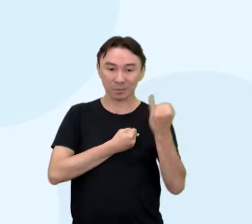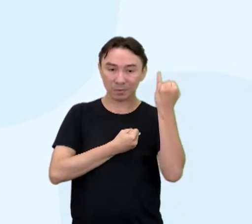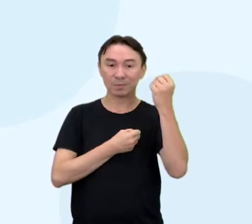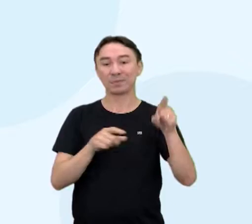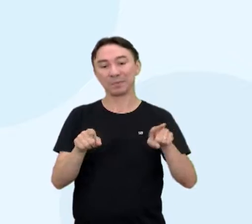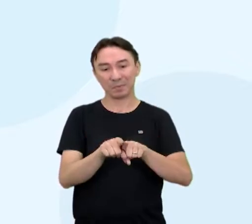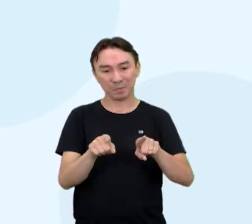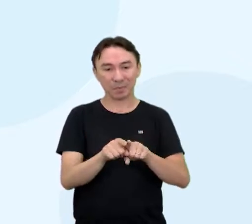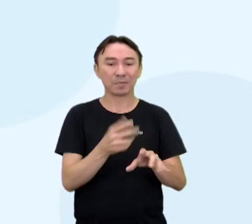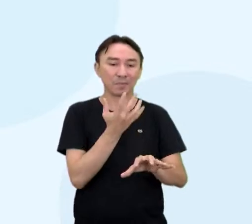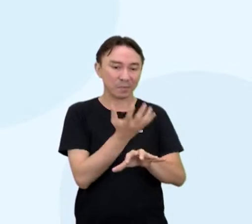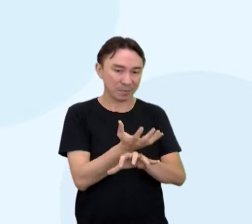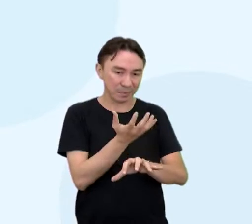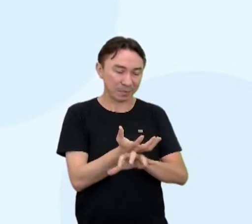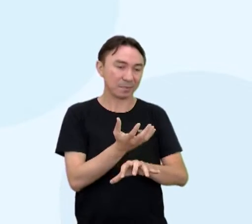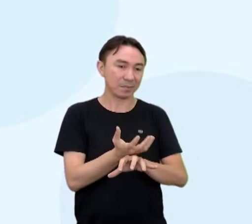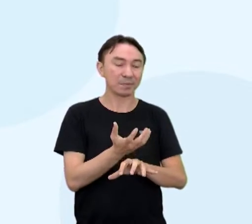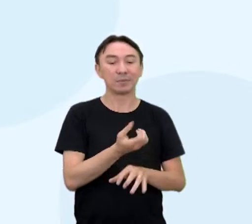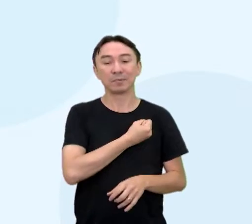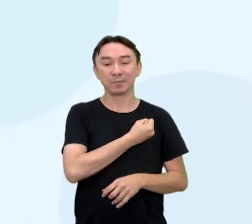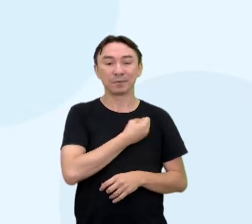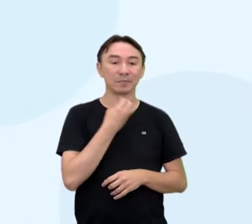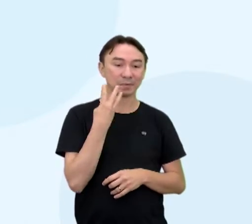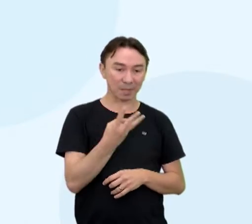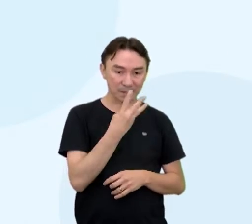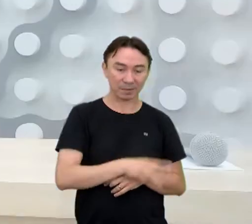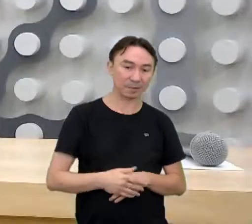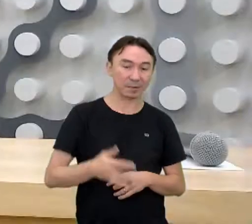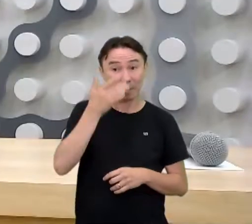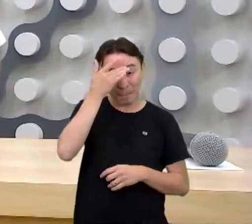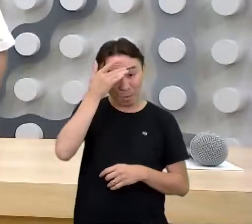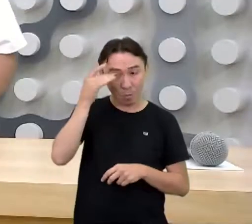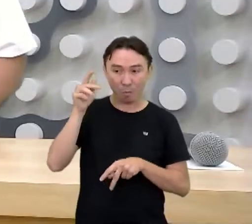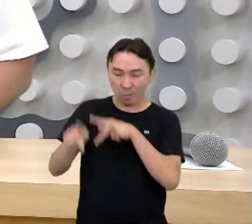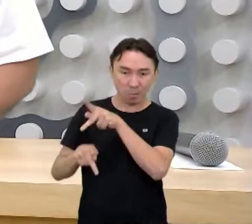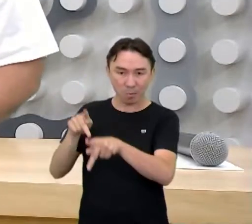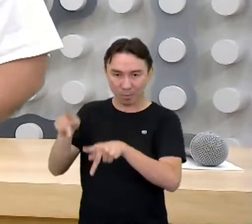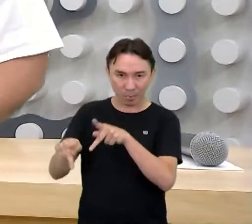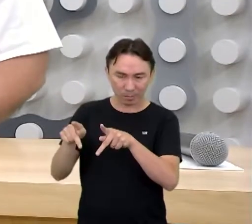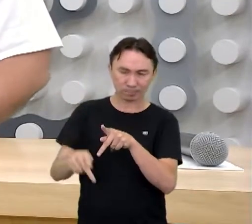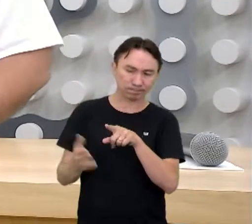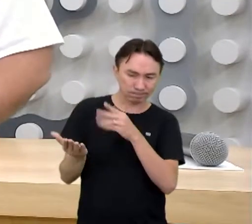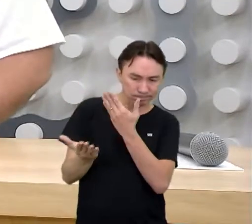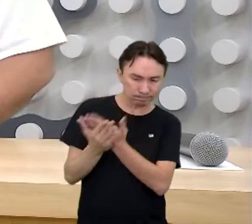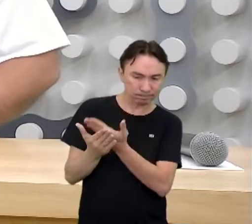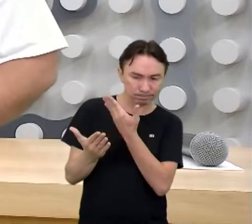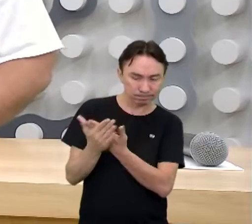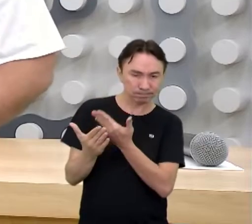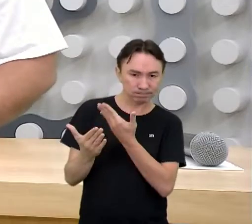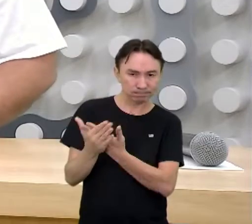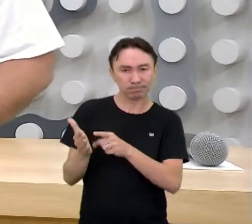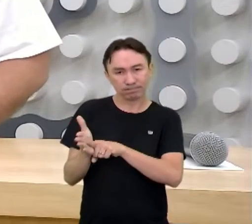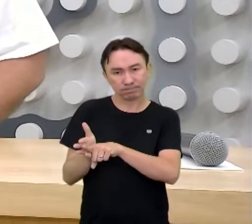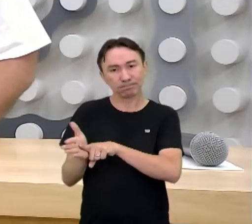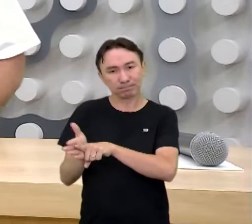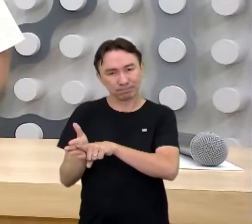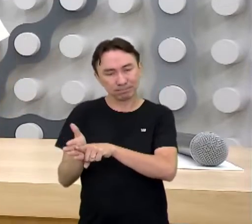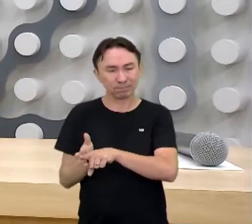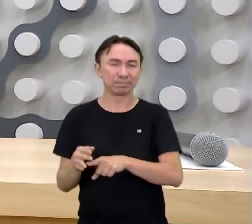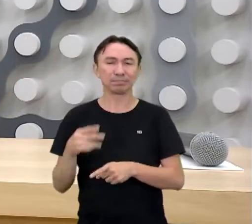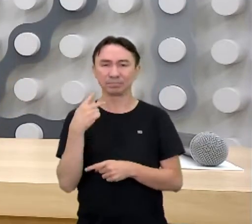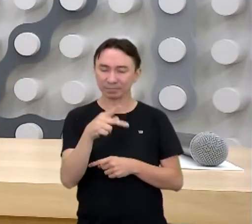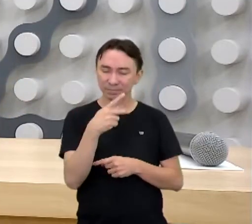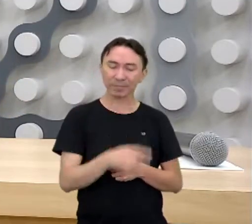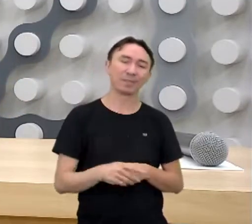Demografia, investigação das populações humanas. Então é isso. Vamos dar uma sequência aí para aqueles dados demográficos aí que vocês estão vendo